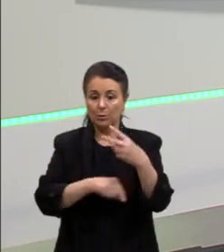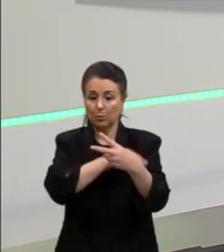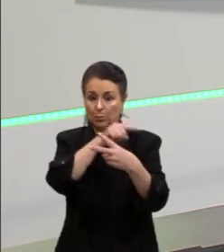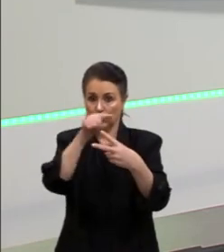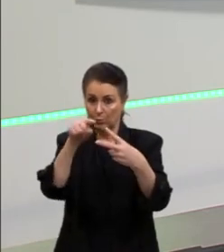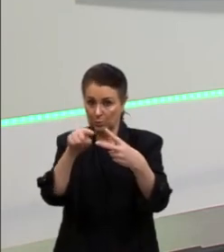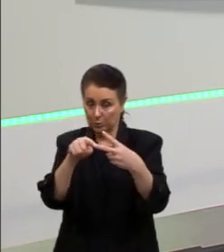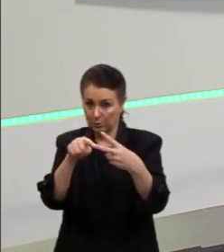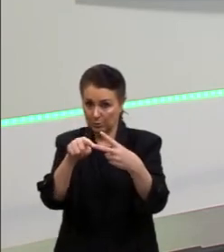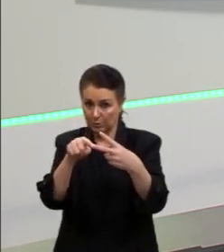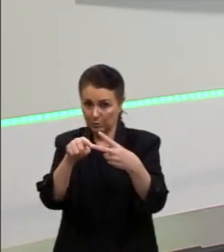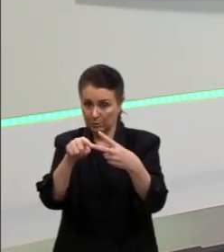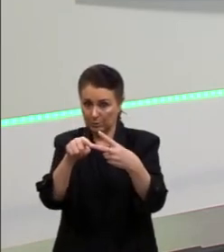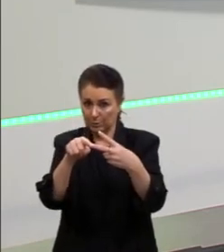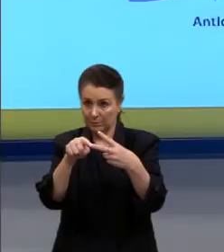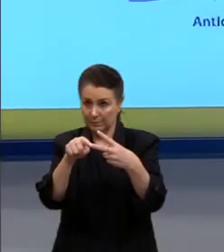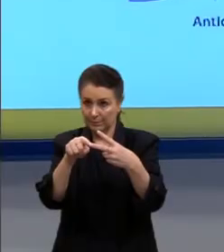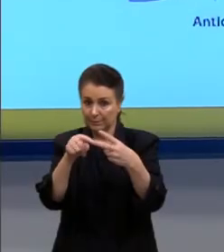Agorizada.